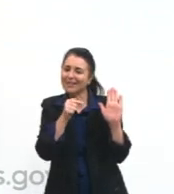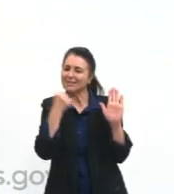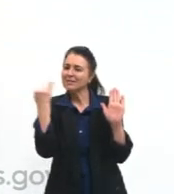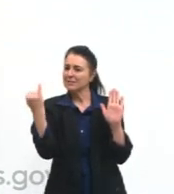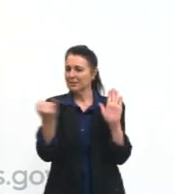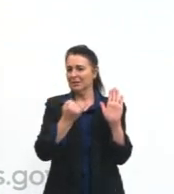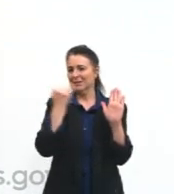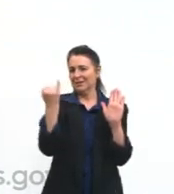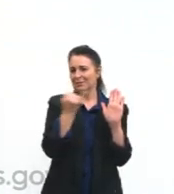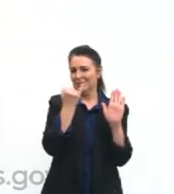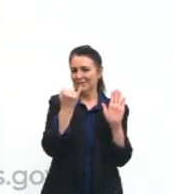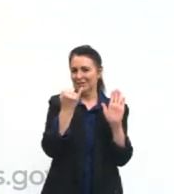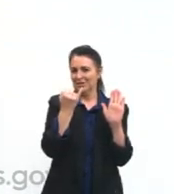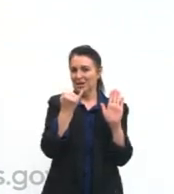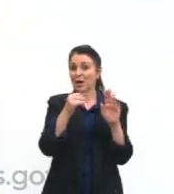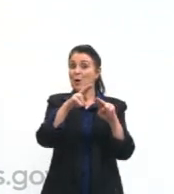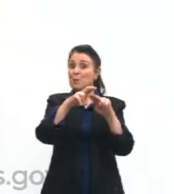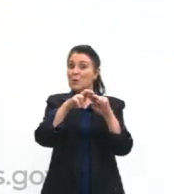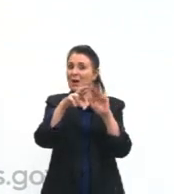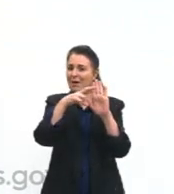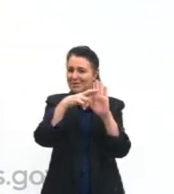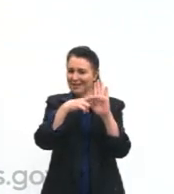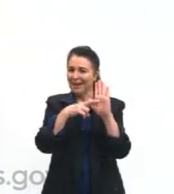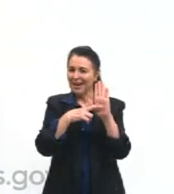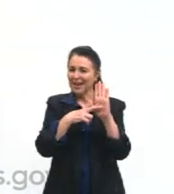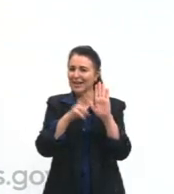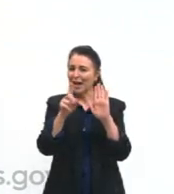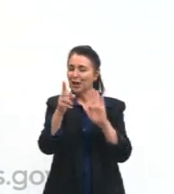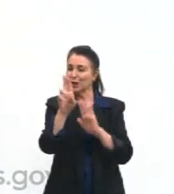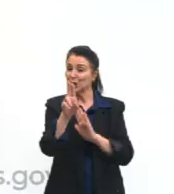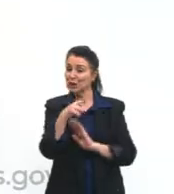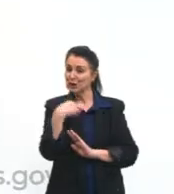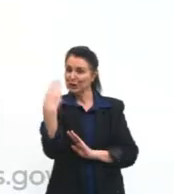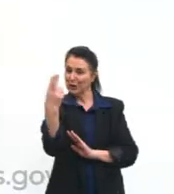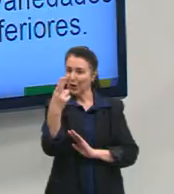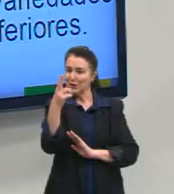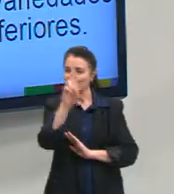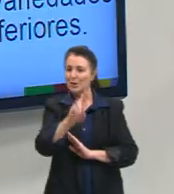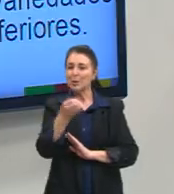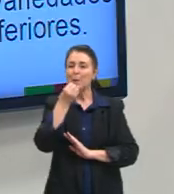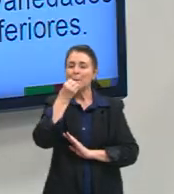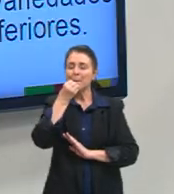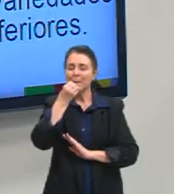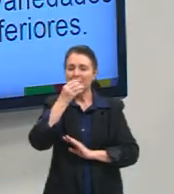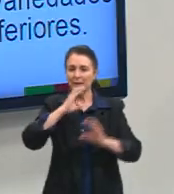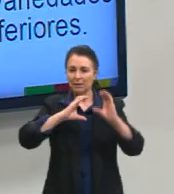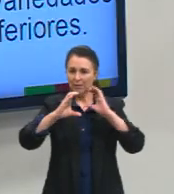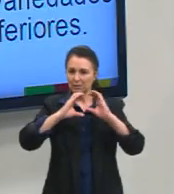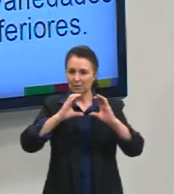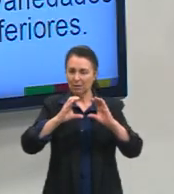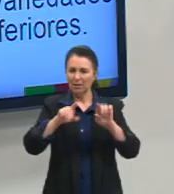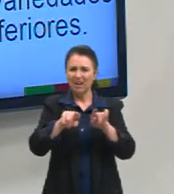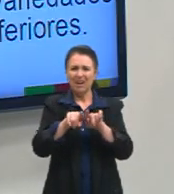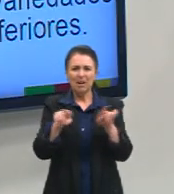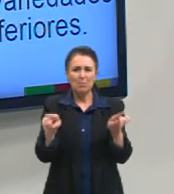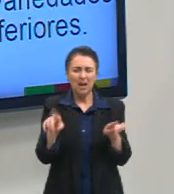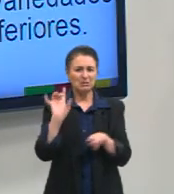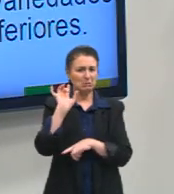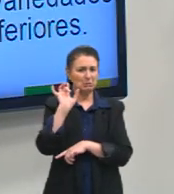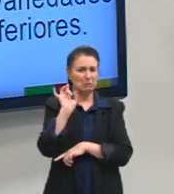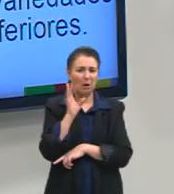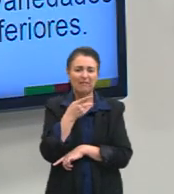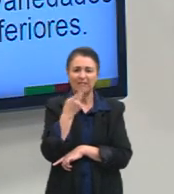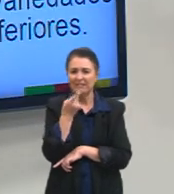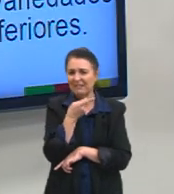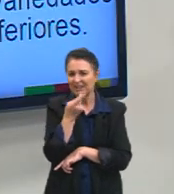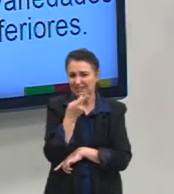elas que nos permitem a comunicação. Mas isso não quer dizer que a gente precisa unicamente falar